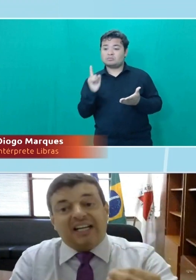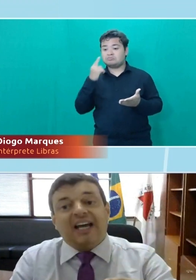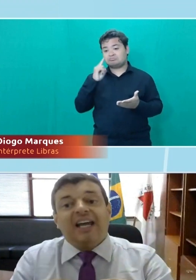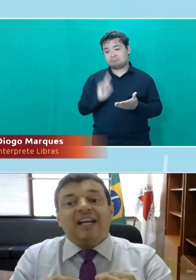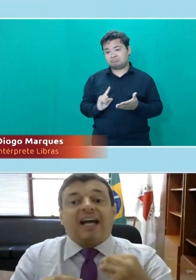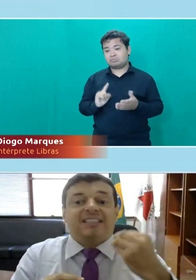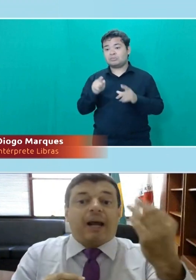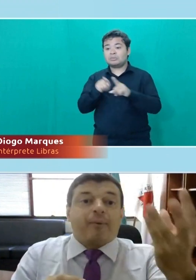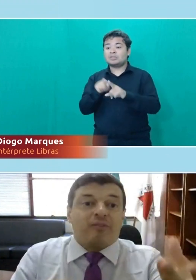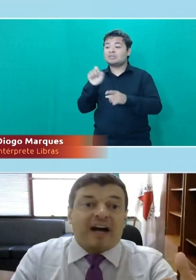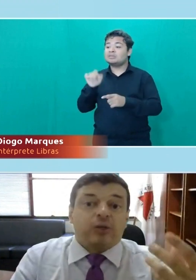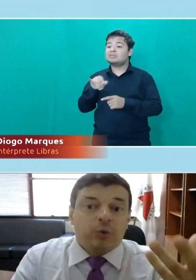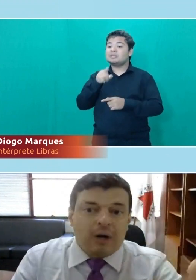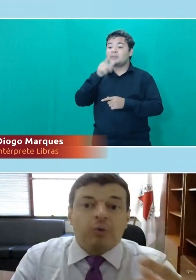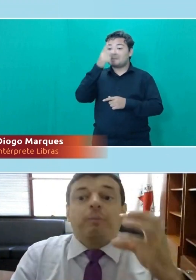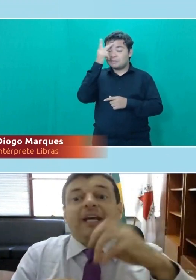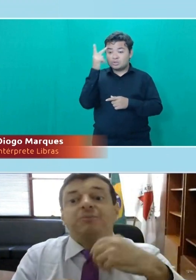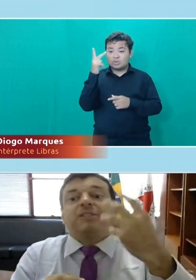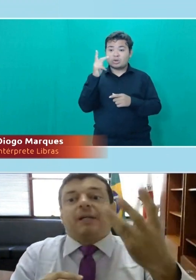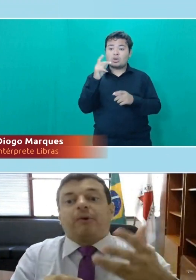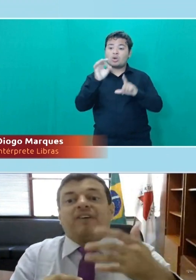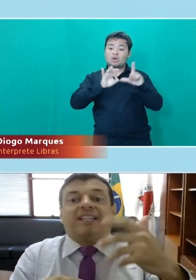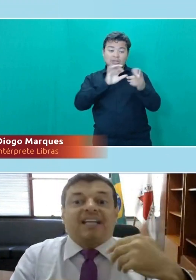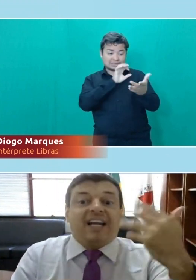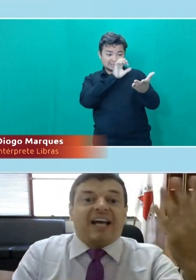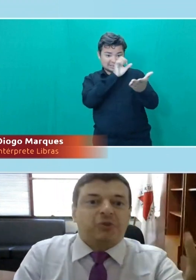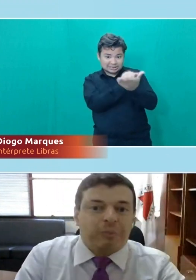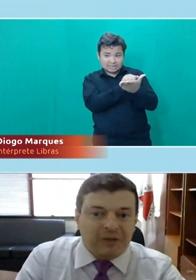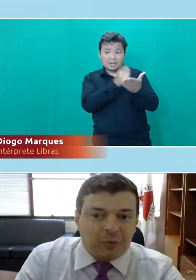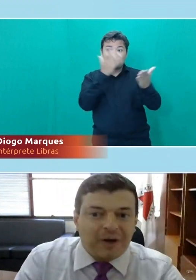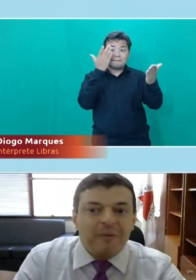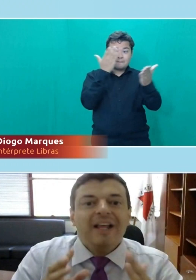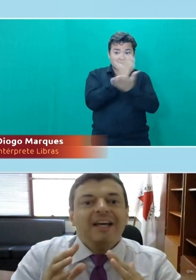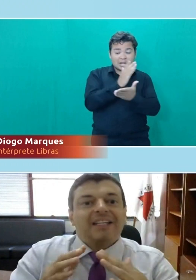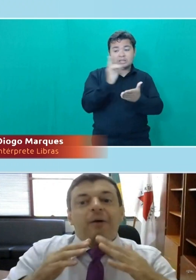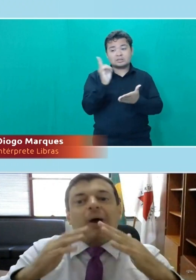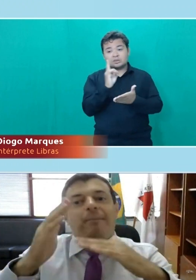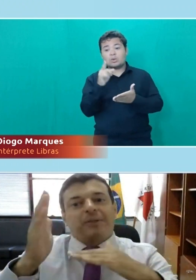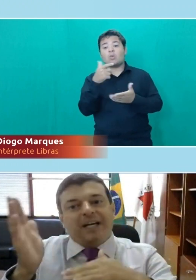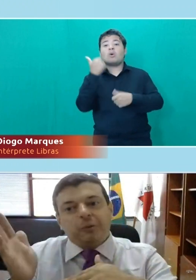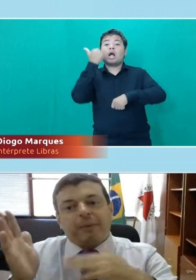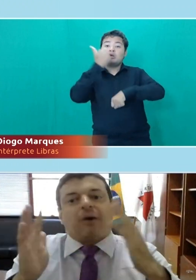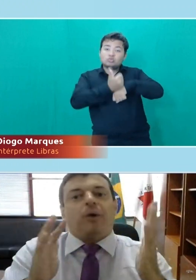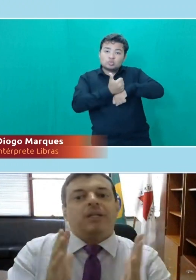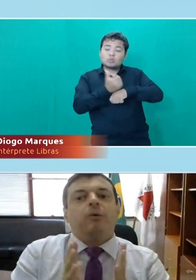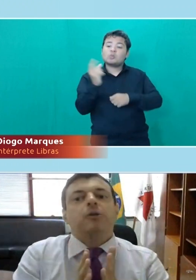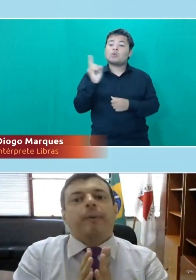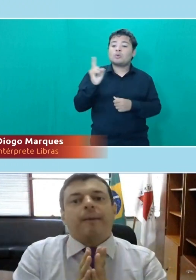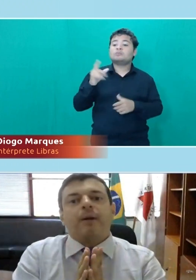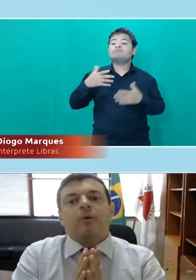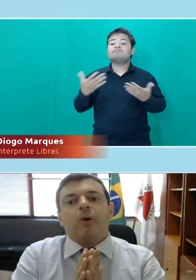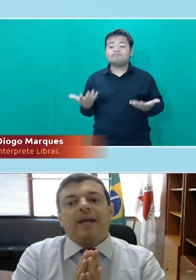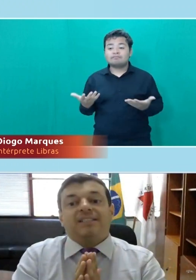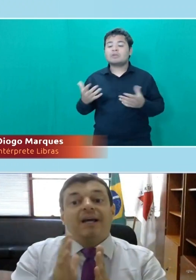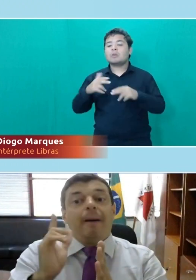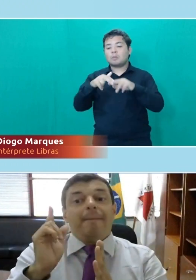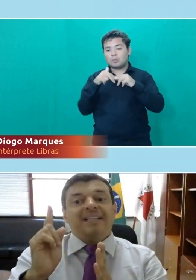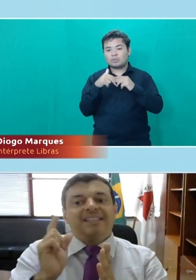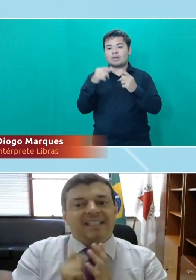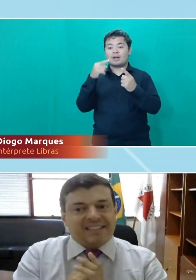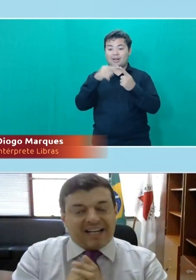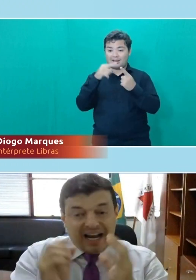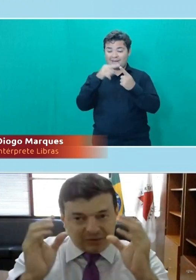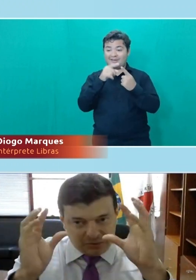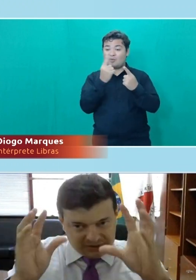inscrever, se ela irá ser aprovada ou não, ou mesmo sendo aprovada, se ela irá assumir ou não. Então, eu abro tanto para a cota quanto para ampla concorrência.